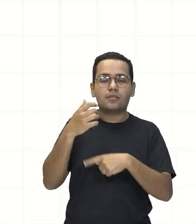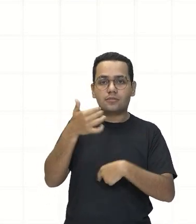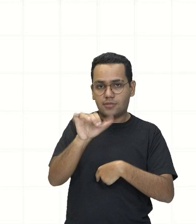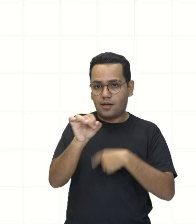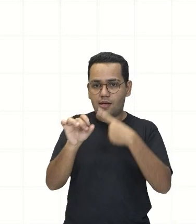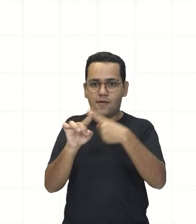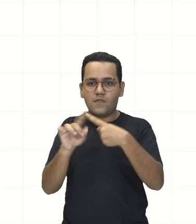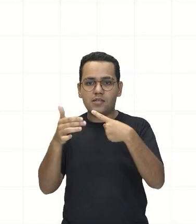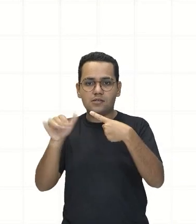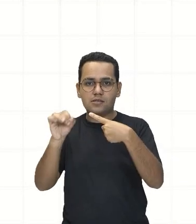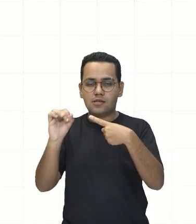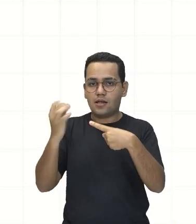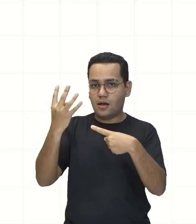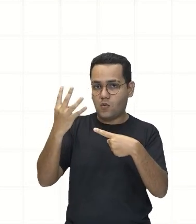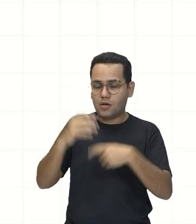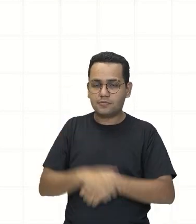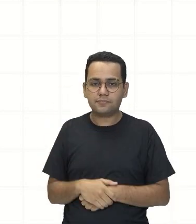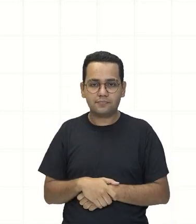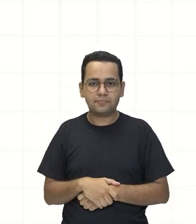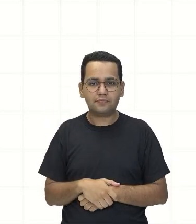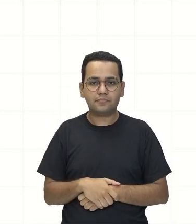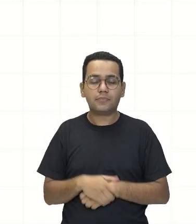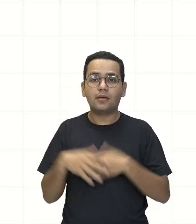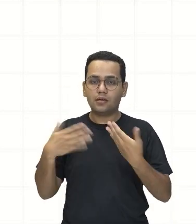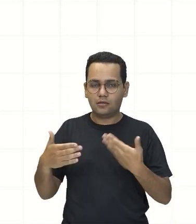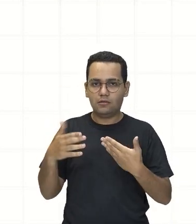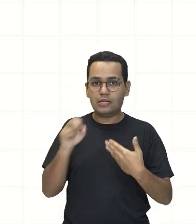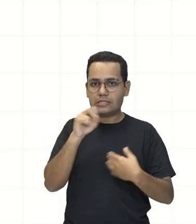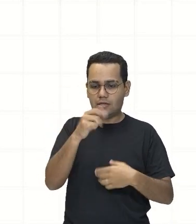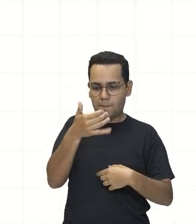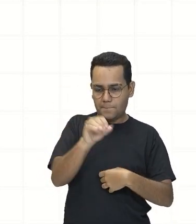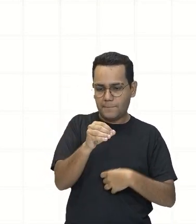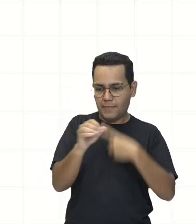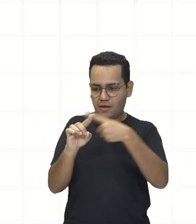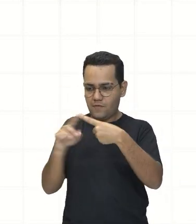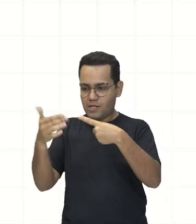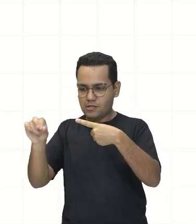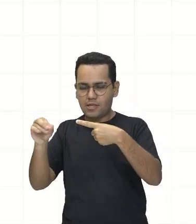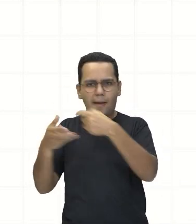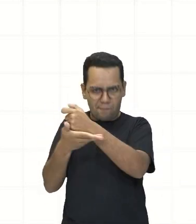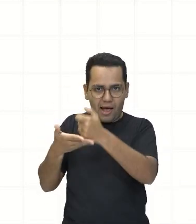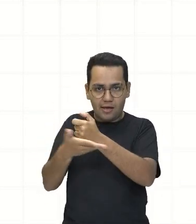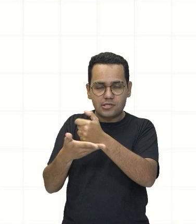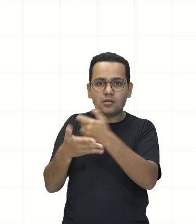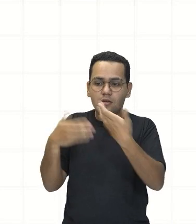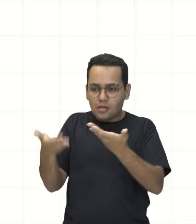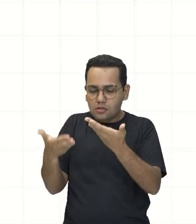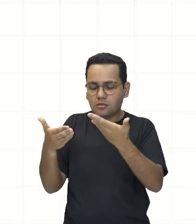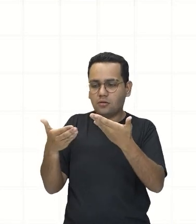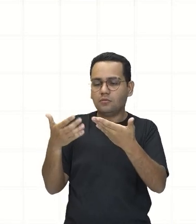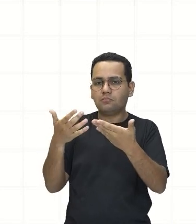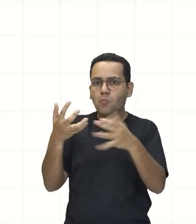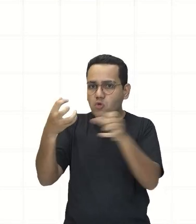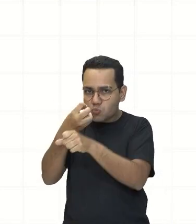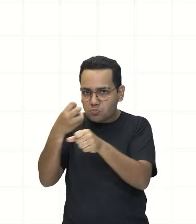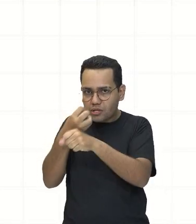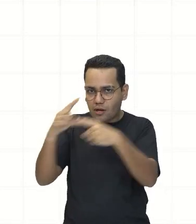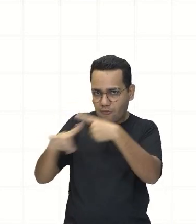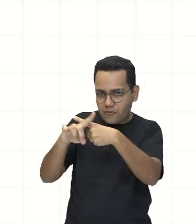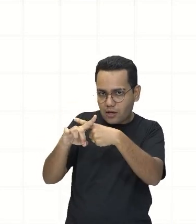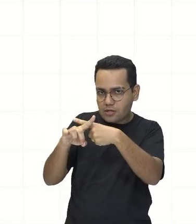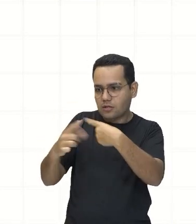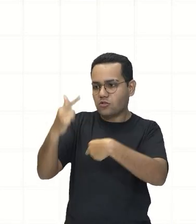Multiplicação de potência De mesma base Repete a base Somos expoentes Olha como é a mesma coisa Então, só uma outra forma De escrever